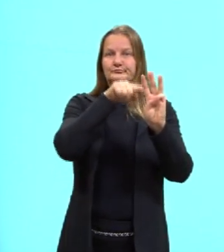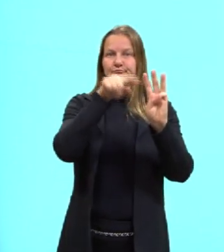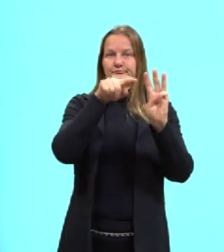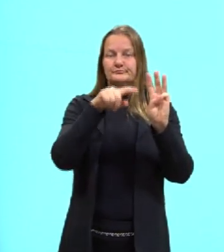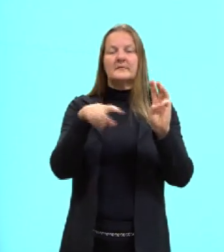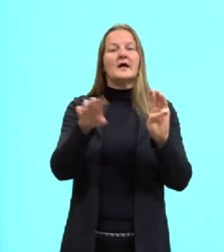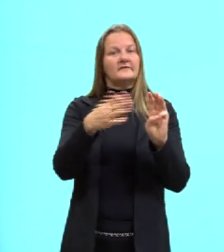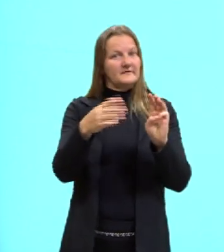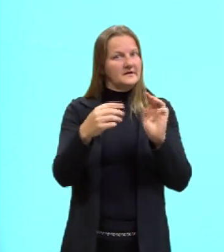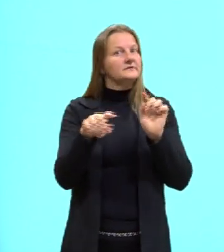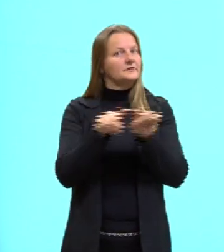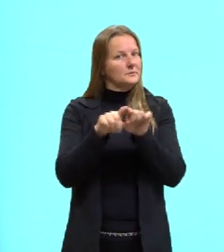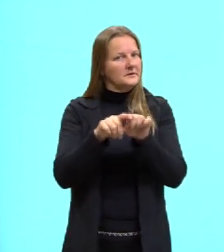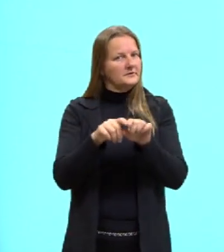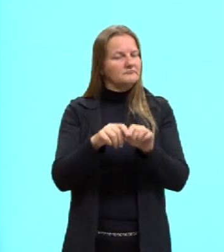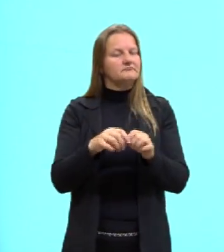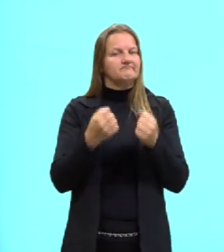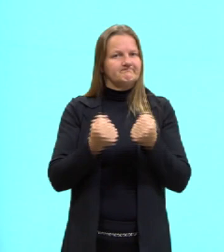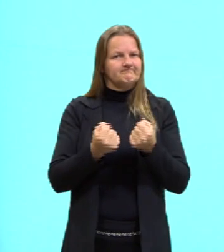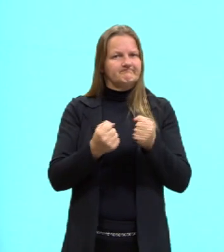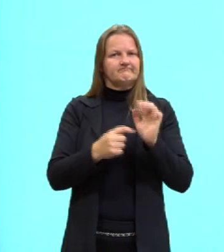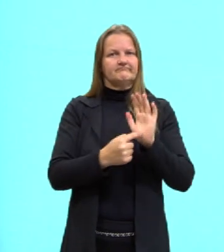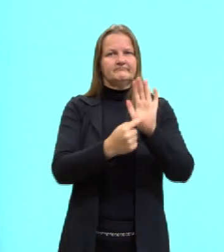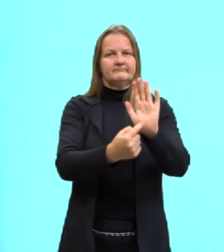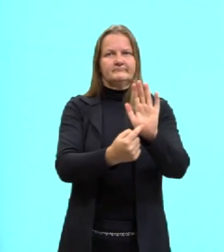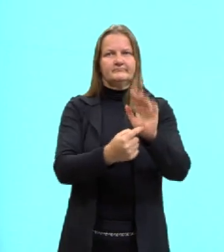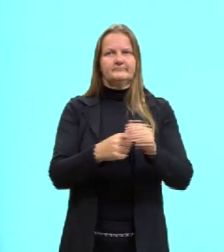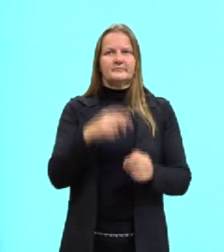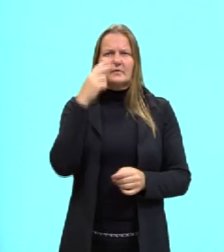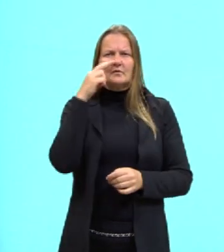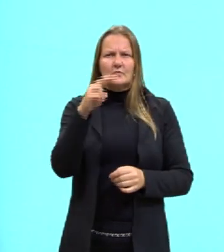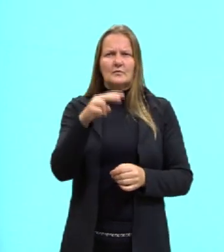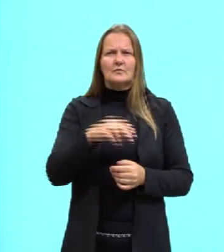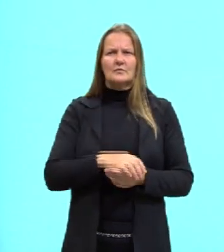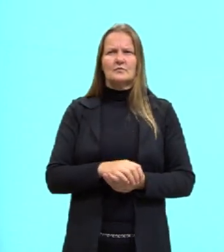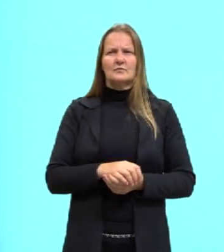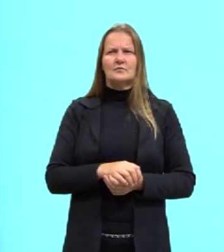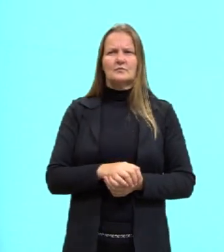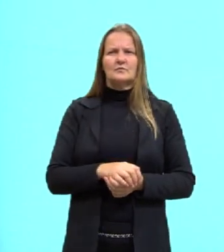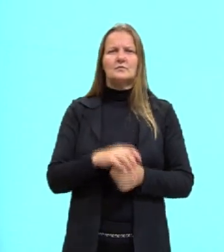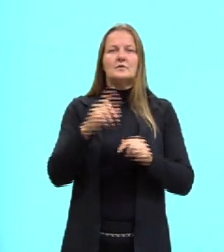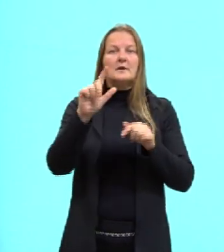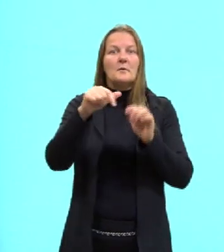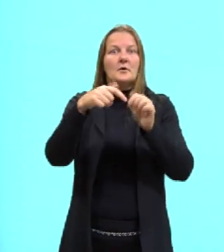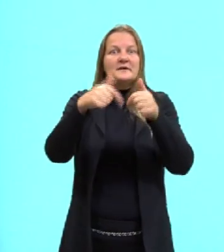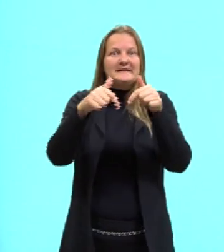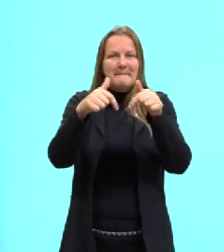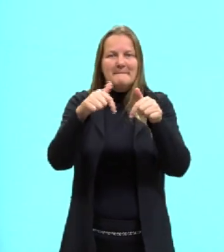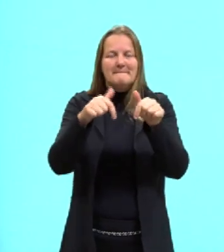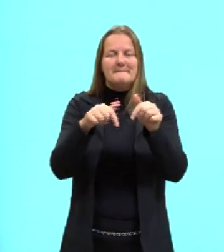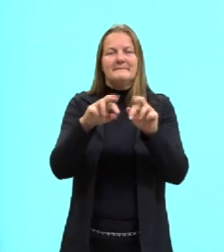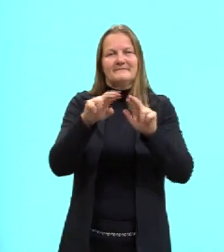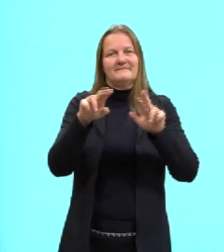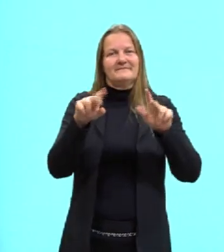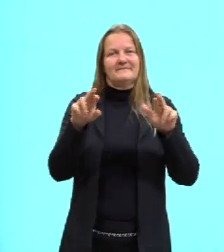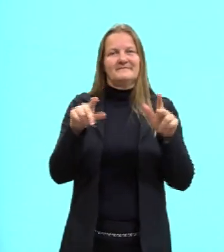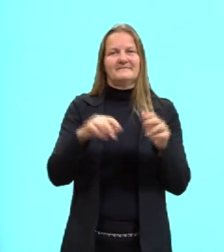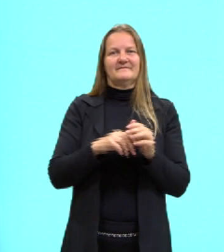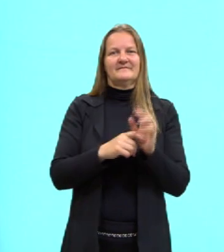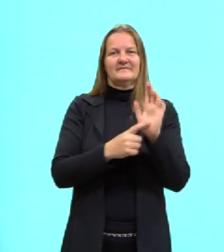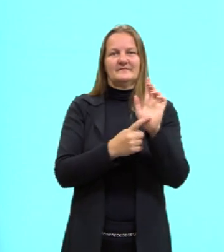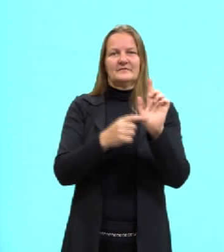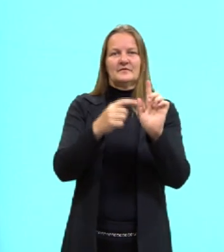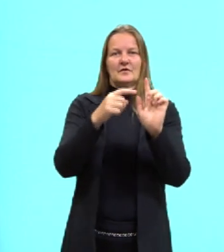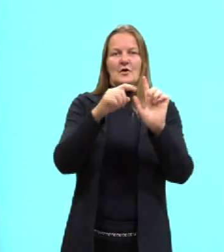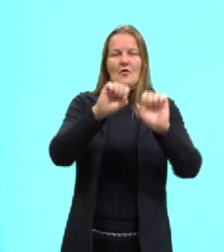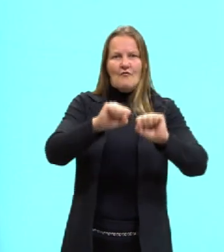mas ele também aparece como W. Isso vocês vão ver mais para frente, a gente vai falar de trabalho de novo. Então, trabalho é